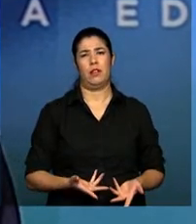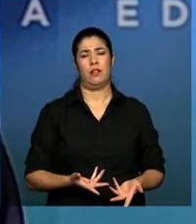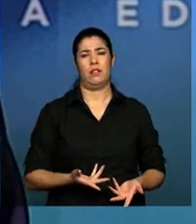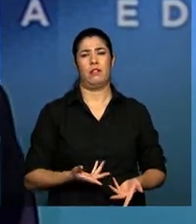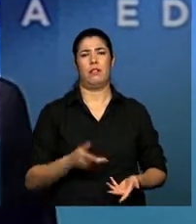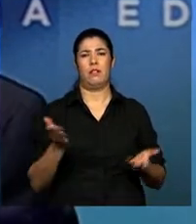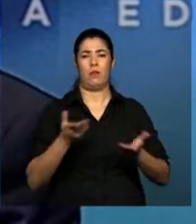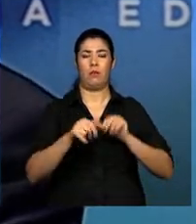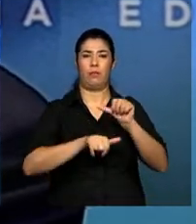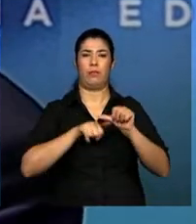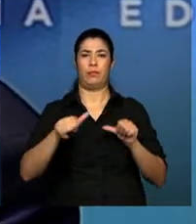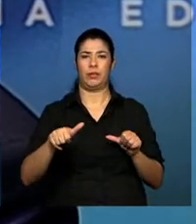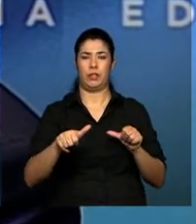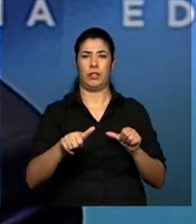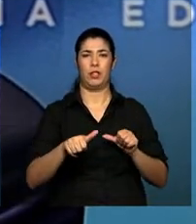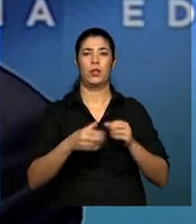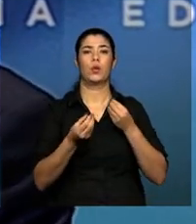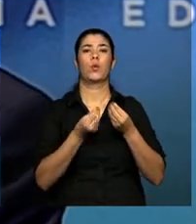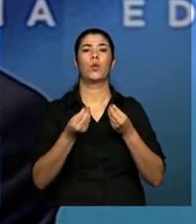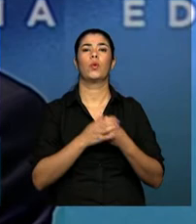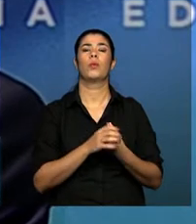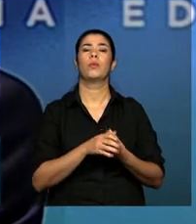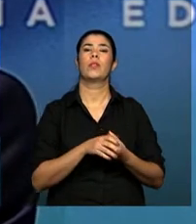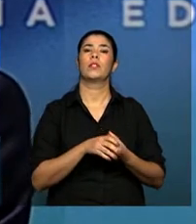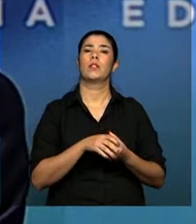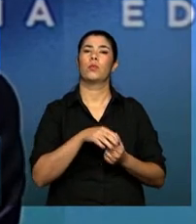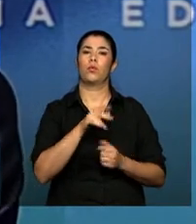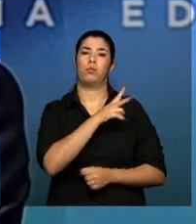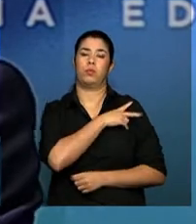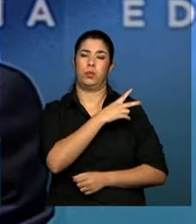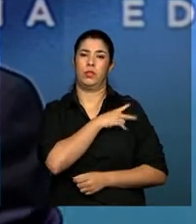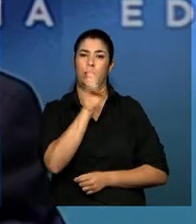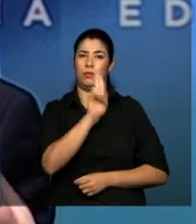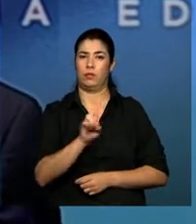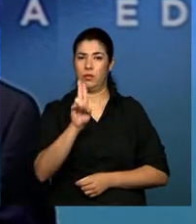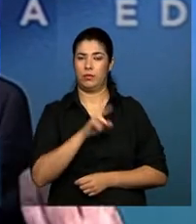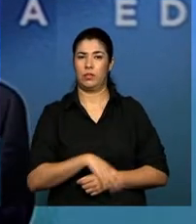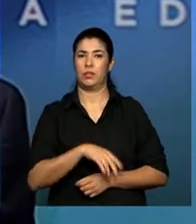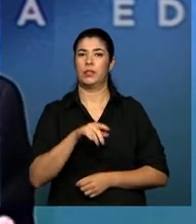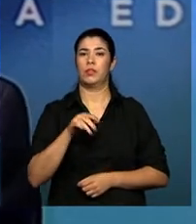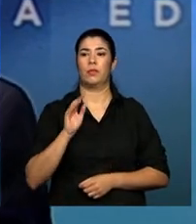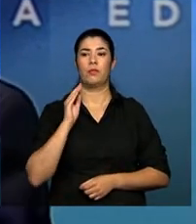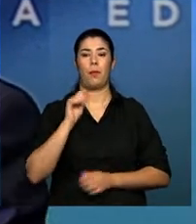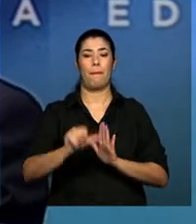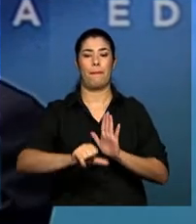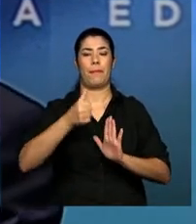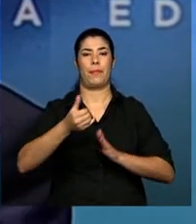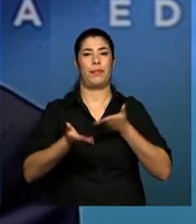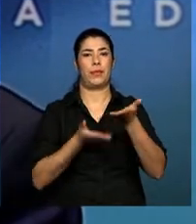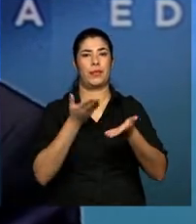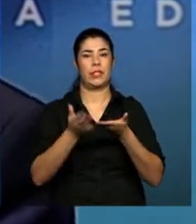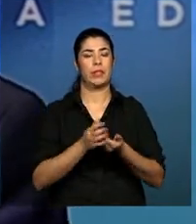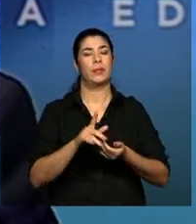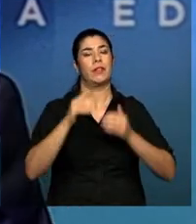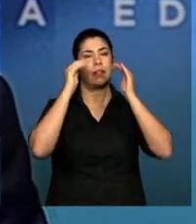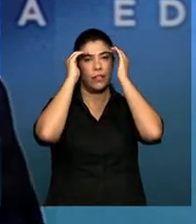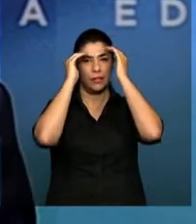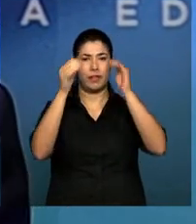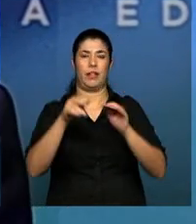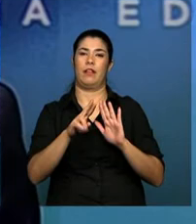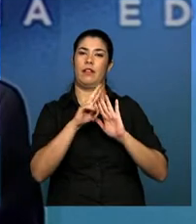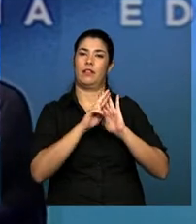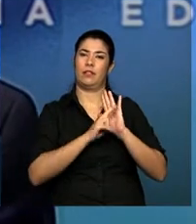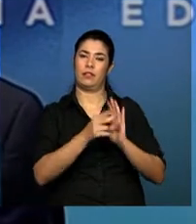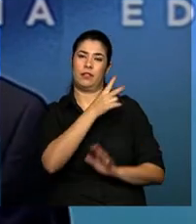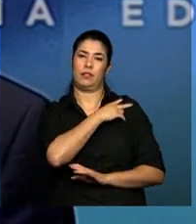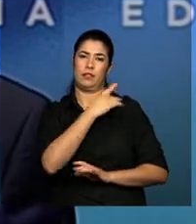que passa a ser feito agora. Ou seja, a partir do momento que os peritos utilizarão os materiais. Por isso que é importante seguir as normas técnicas, para poder